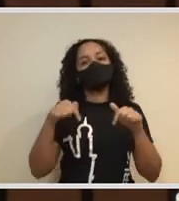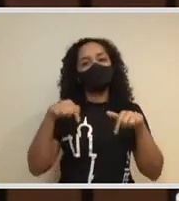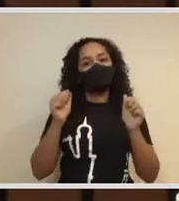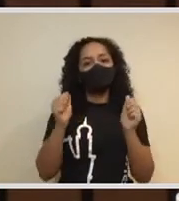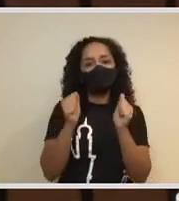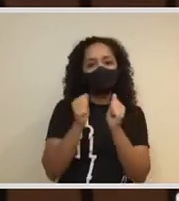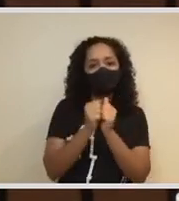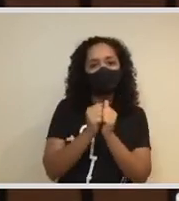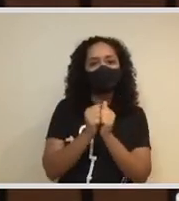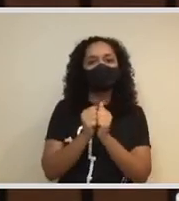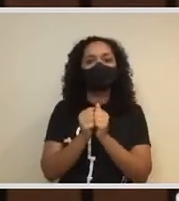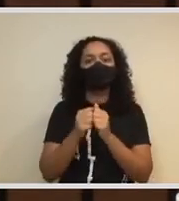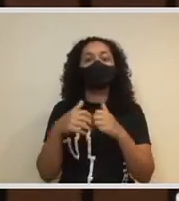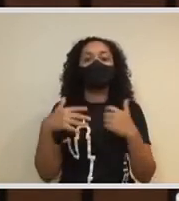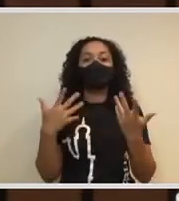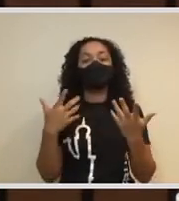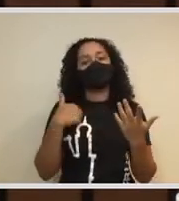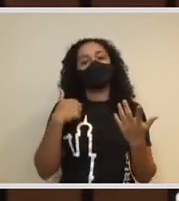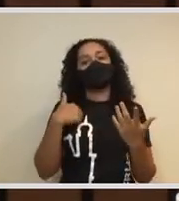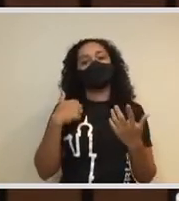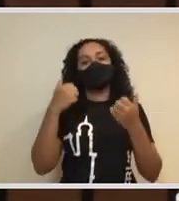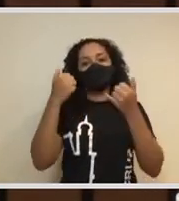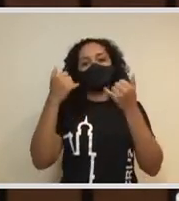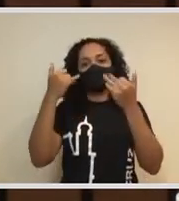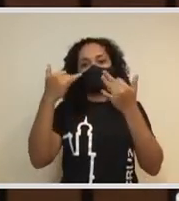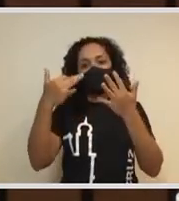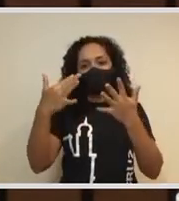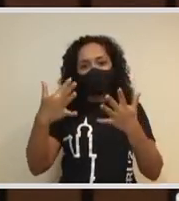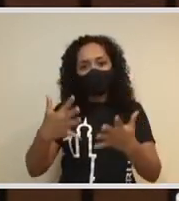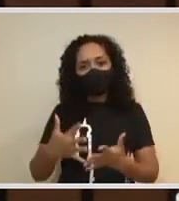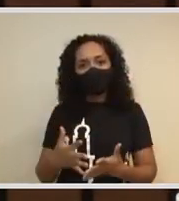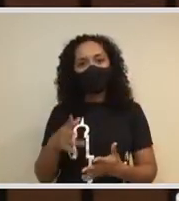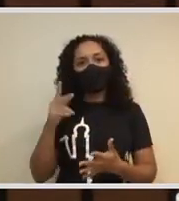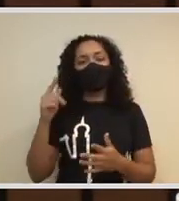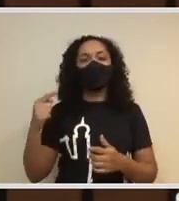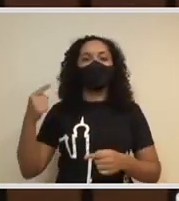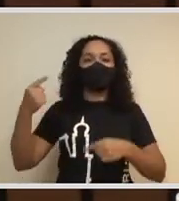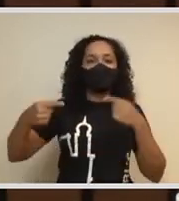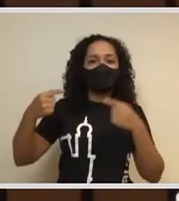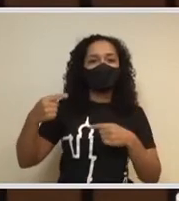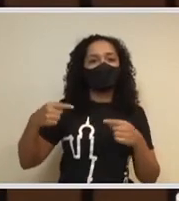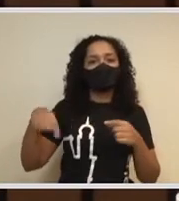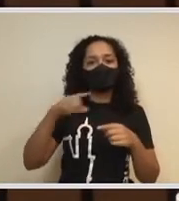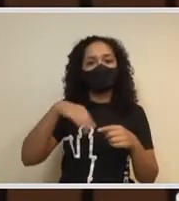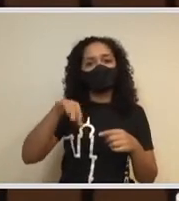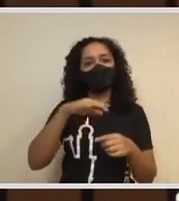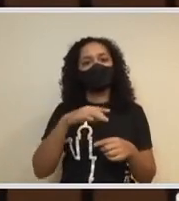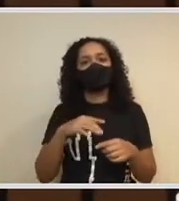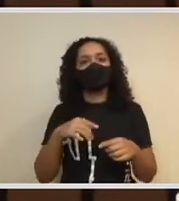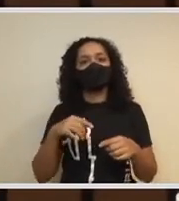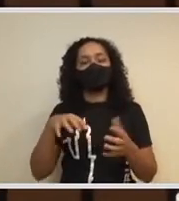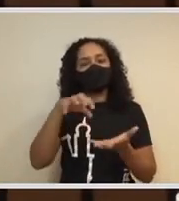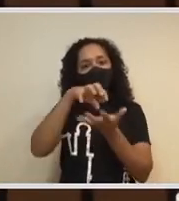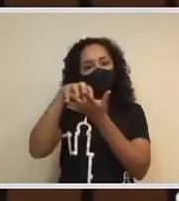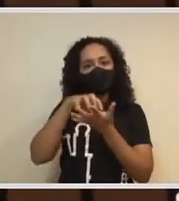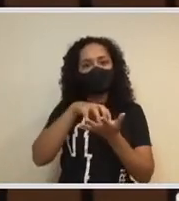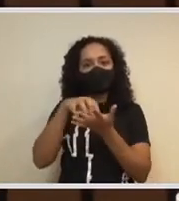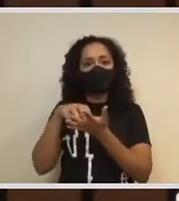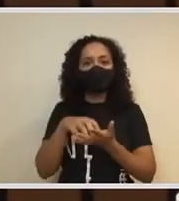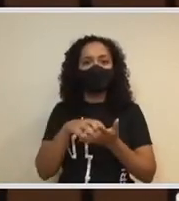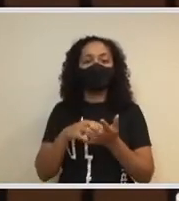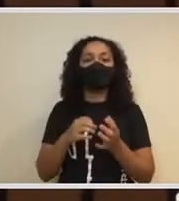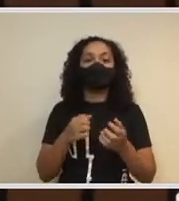para o que o político institucional também tem a atividade que imprime a nossa relação de trabalho,